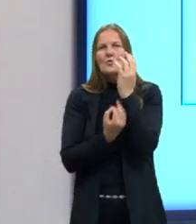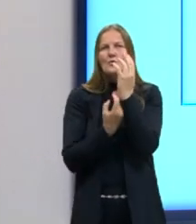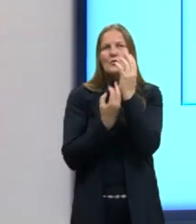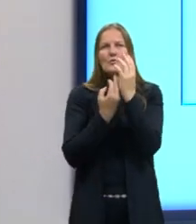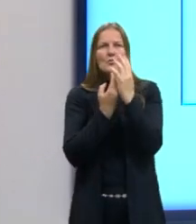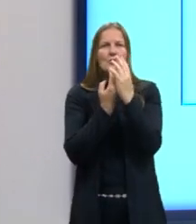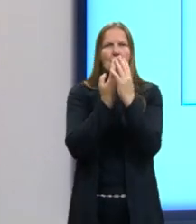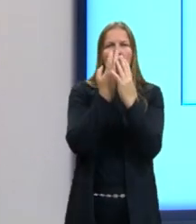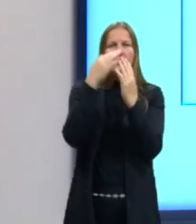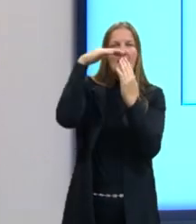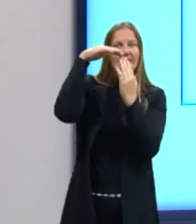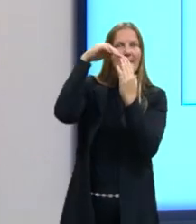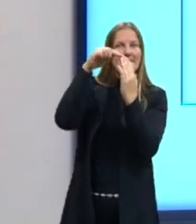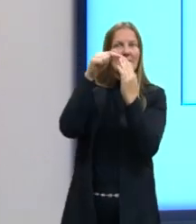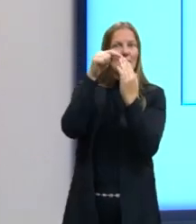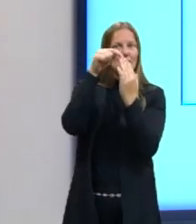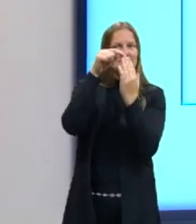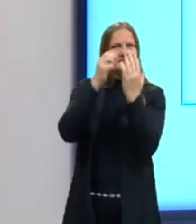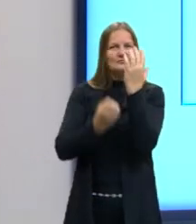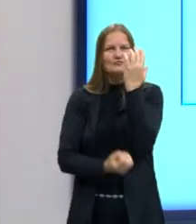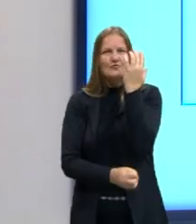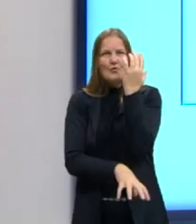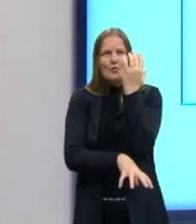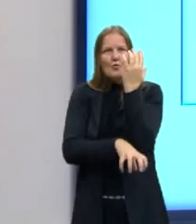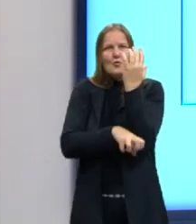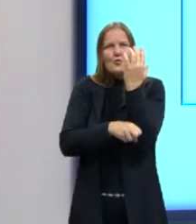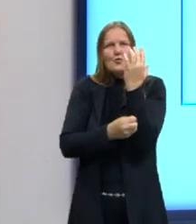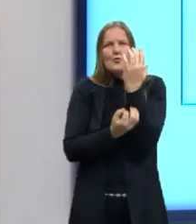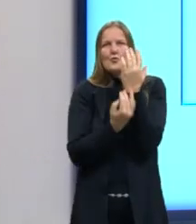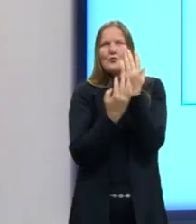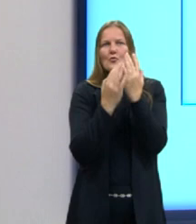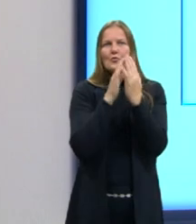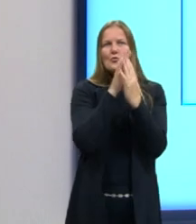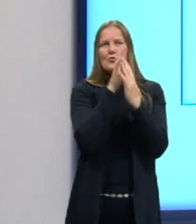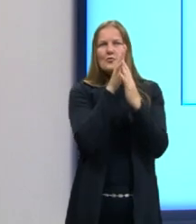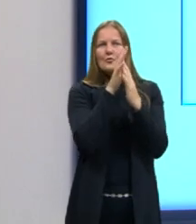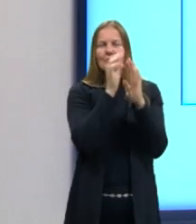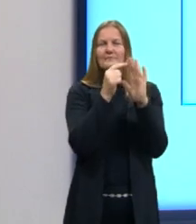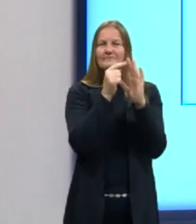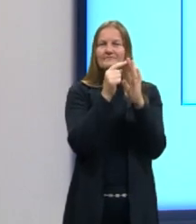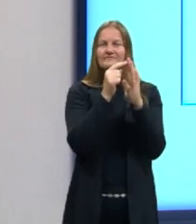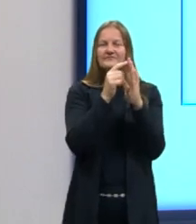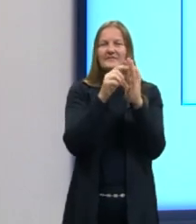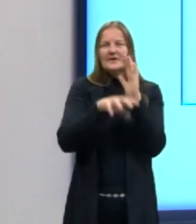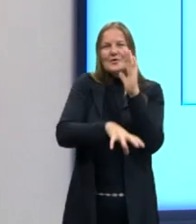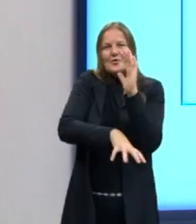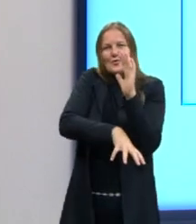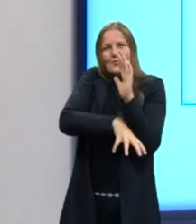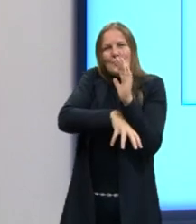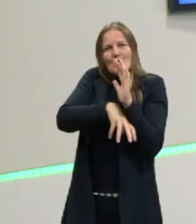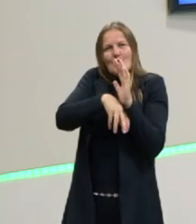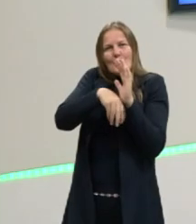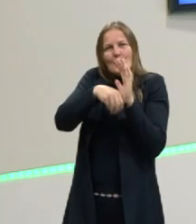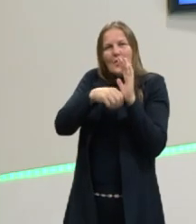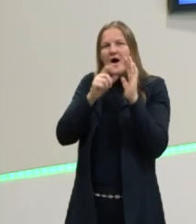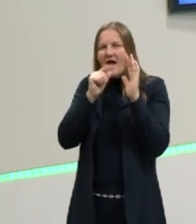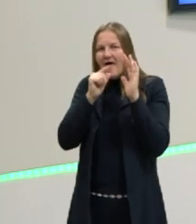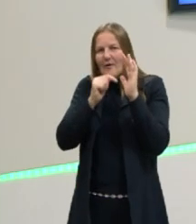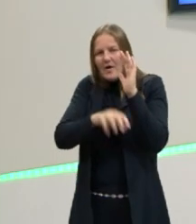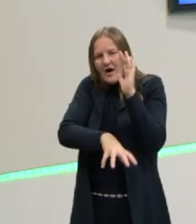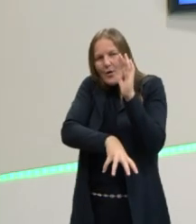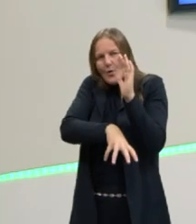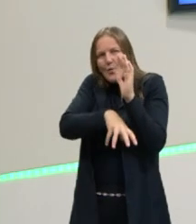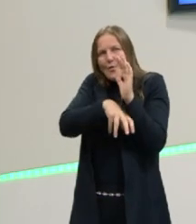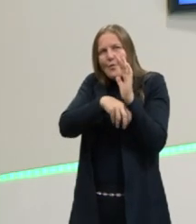alto, até o topo, até a ponta da planta. Então, ela vai absorver a água lá